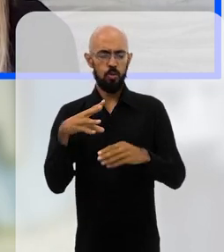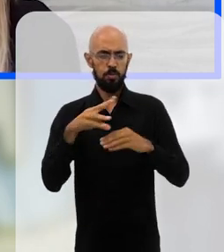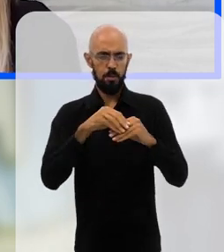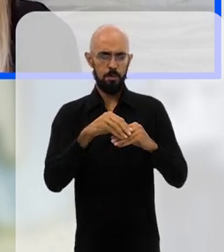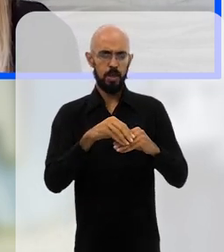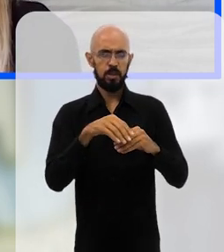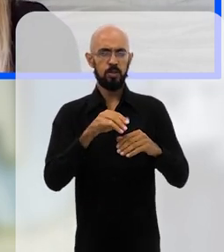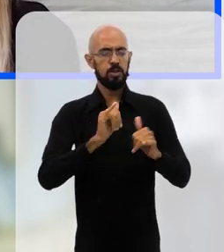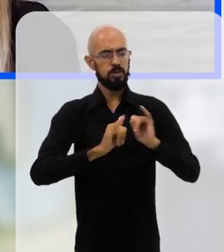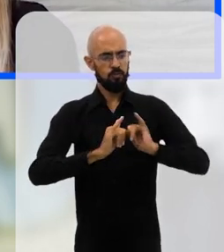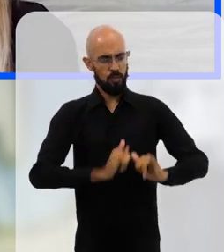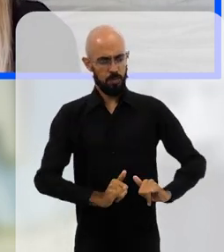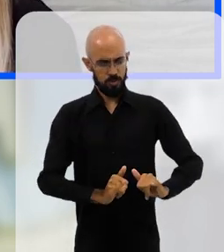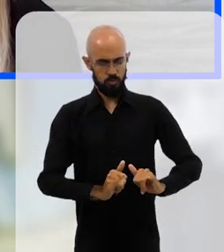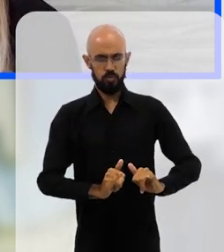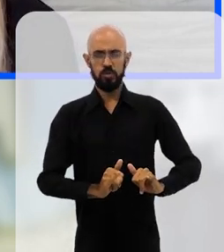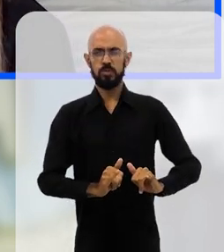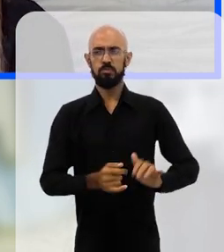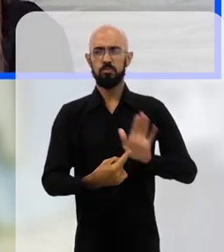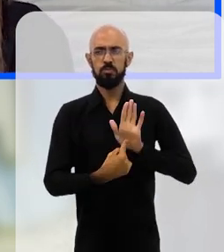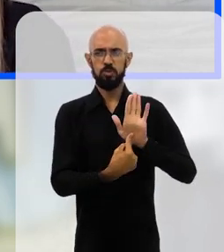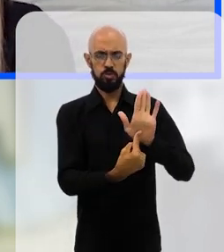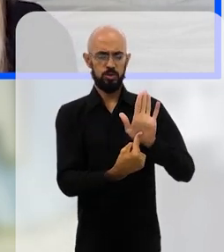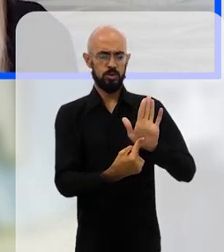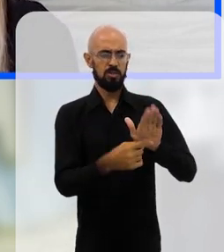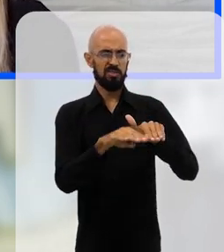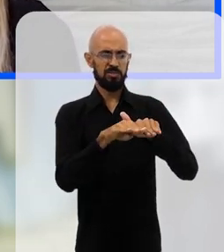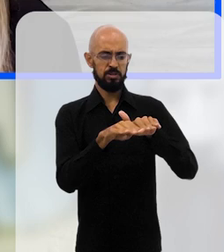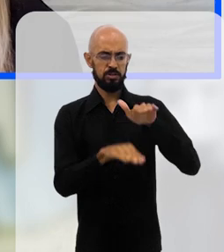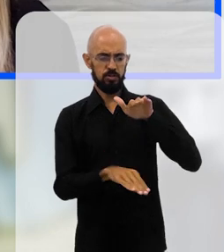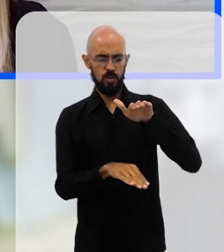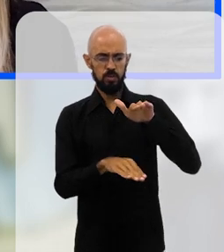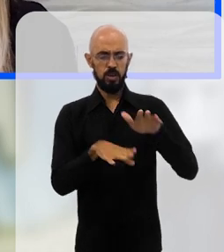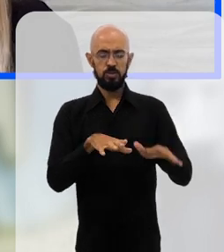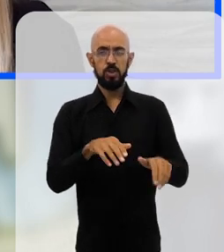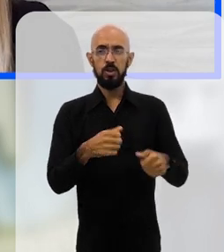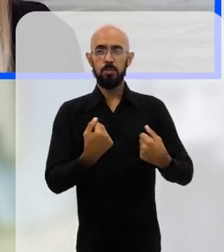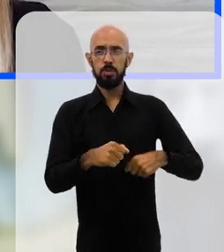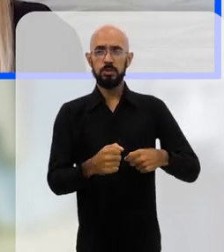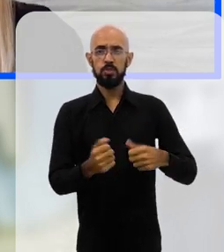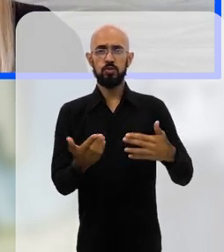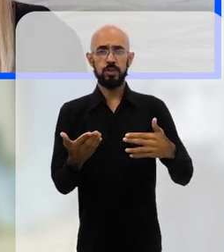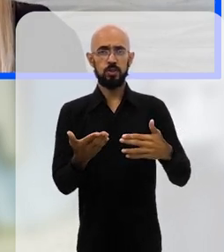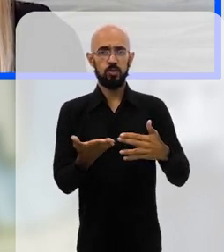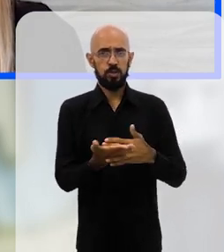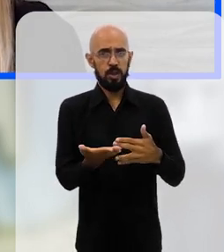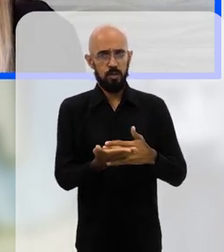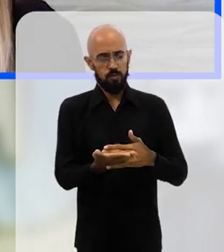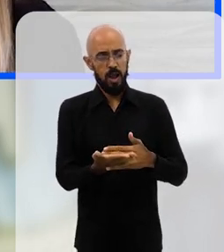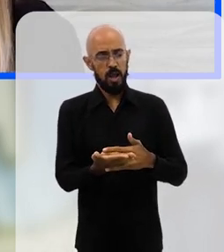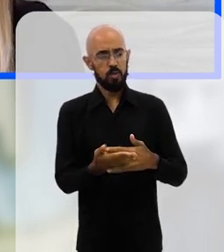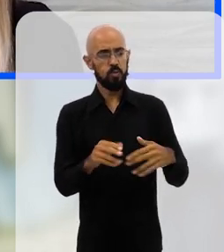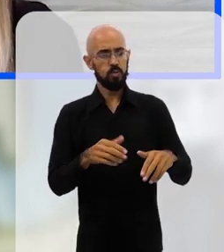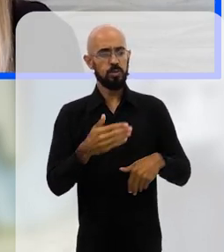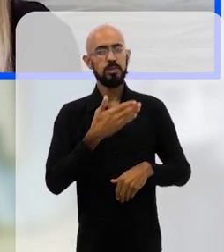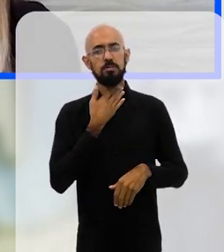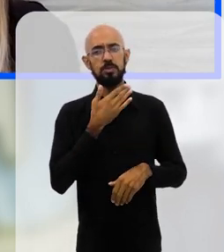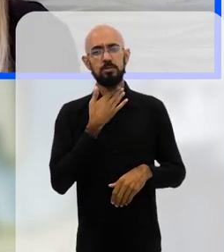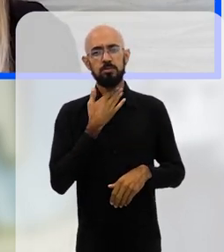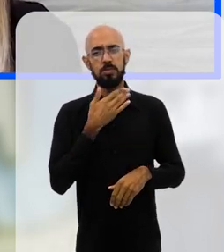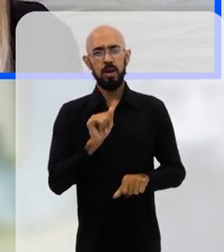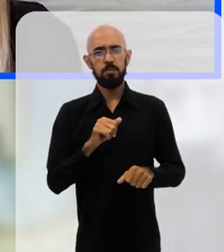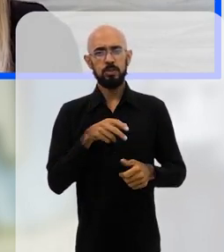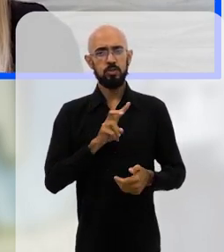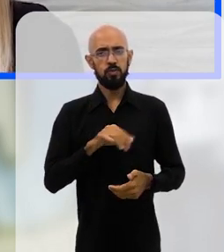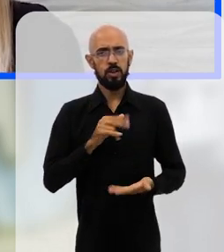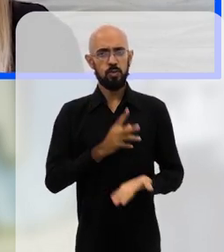os dados dessa pesquisa, mostrando toda essa desigualdade. Eu vou precisar fazer um intervalo bem rapidinho sobre esse